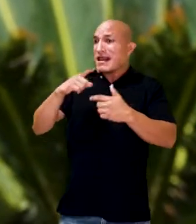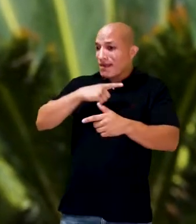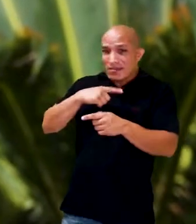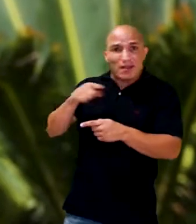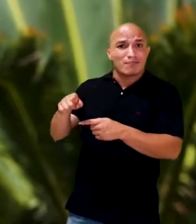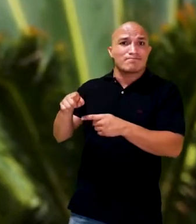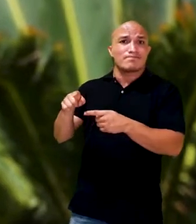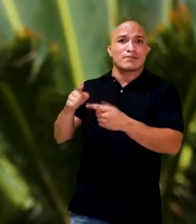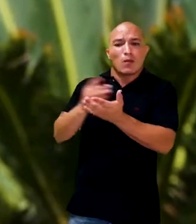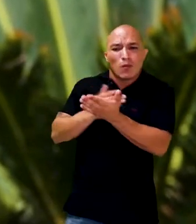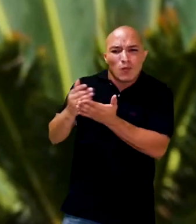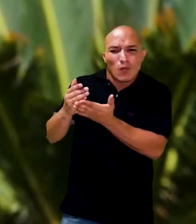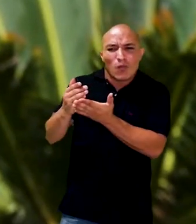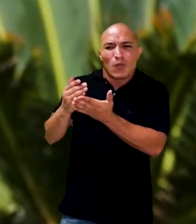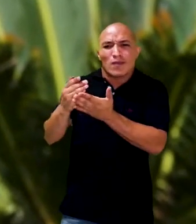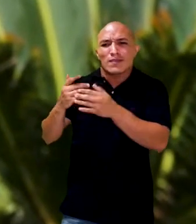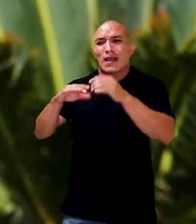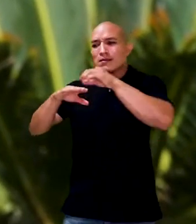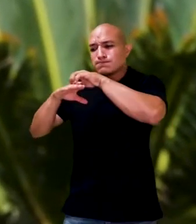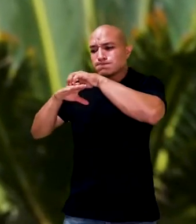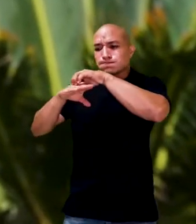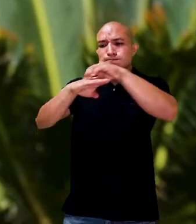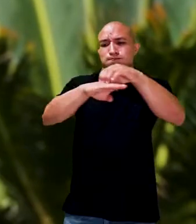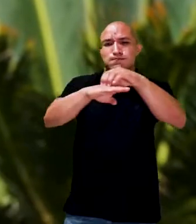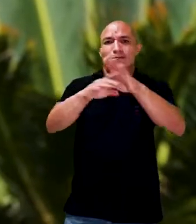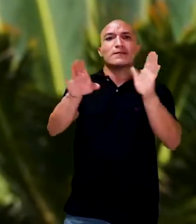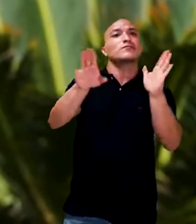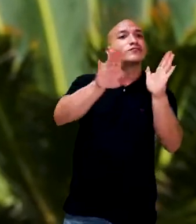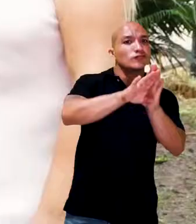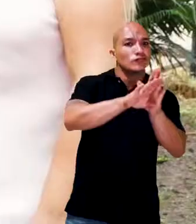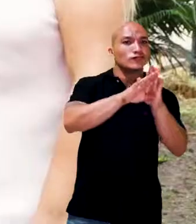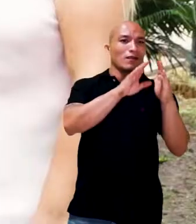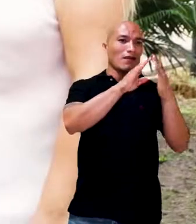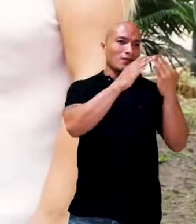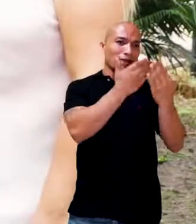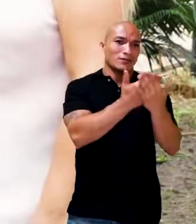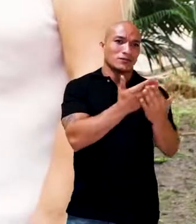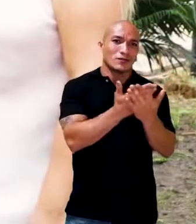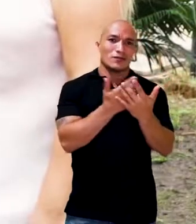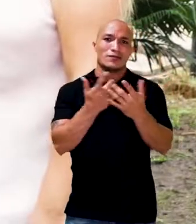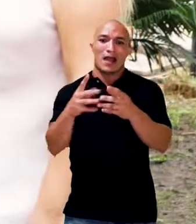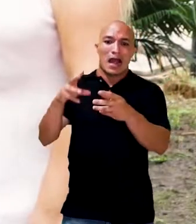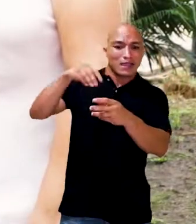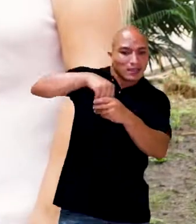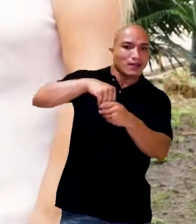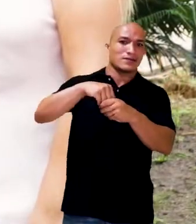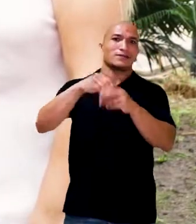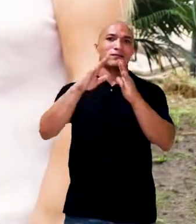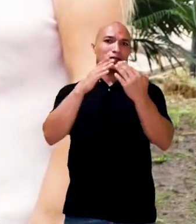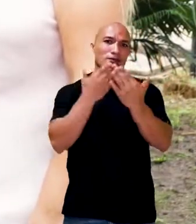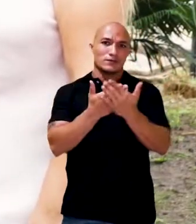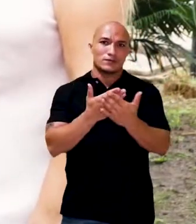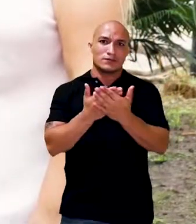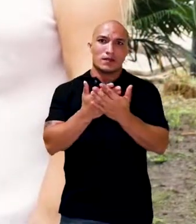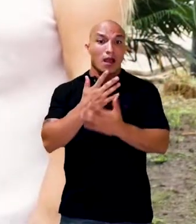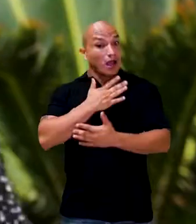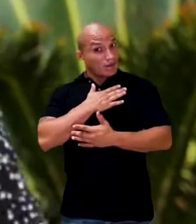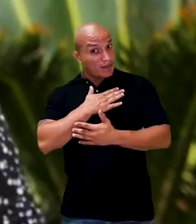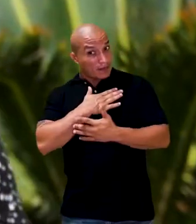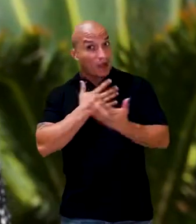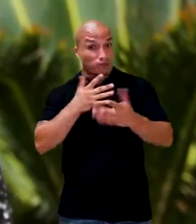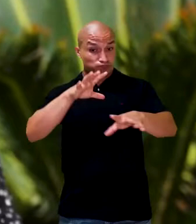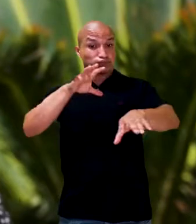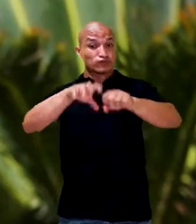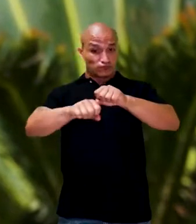necessidades primárias que ela tem, que começa desde a sua locomoção até a sua chegada à escola, até a sua integração nessa escola.